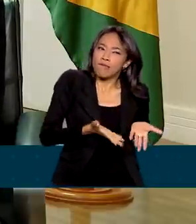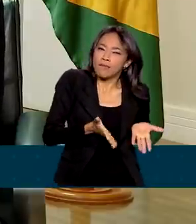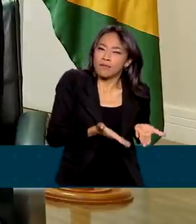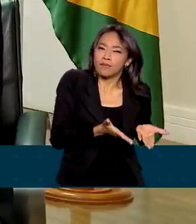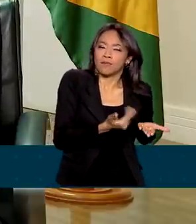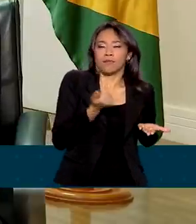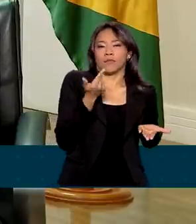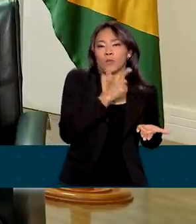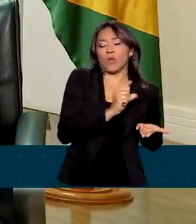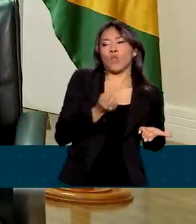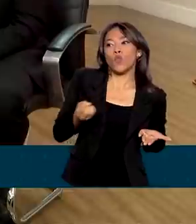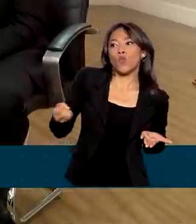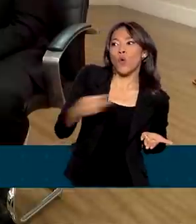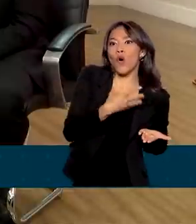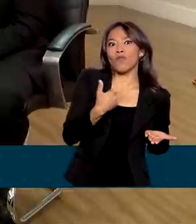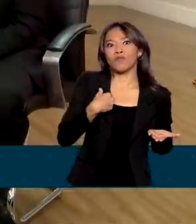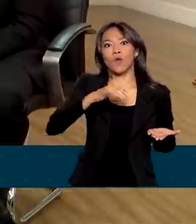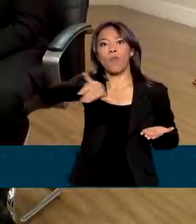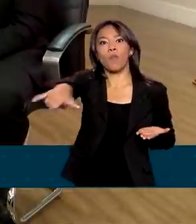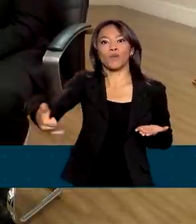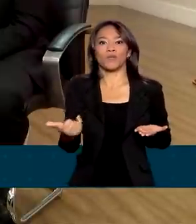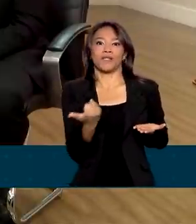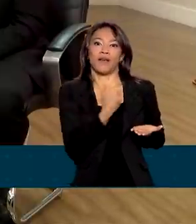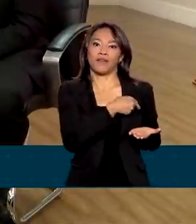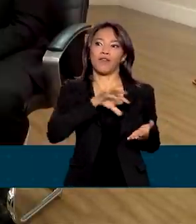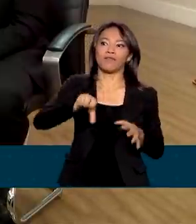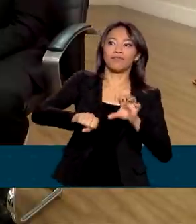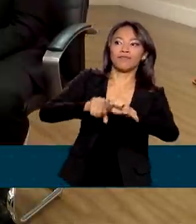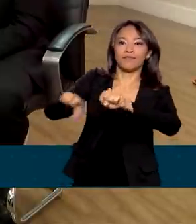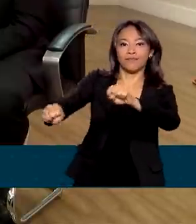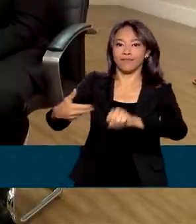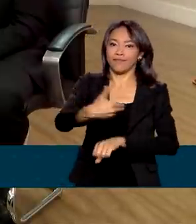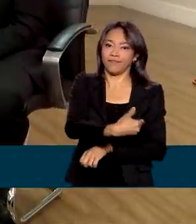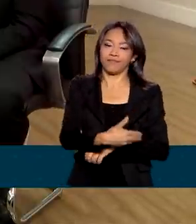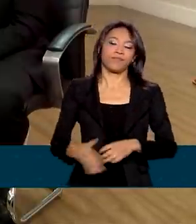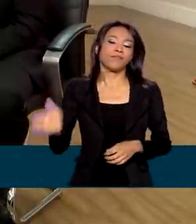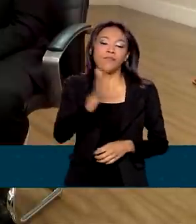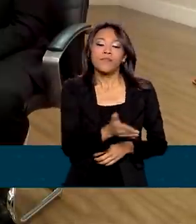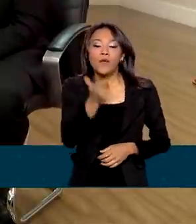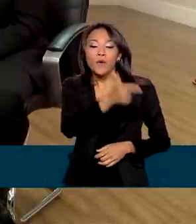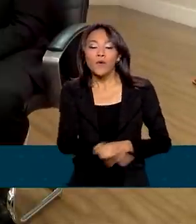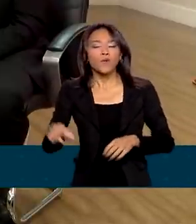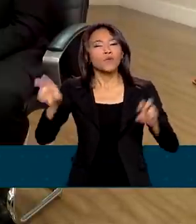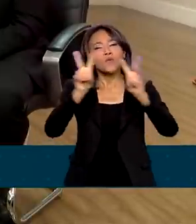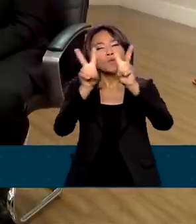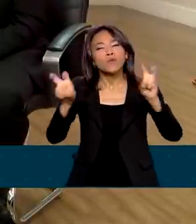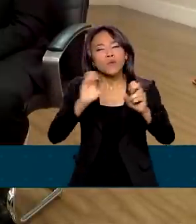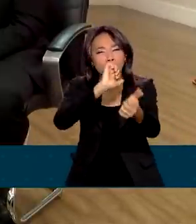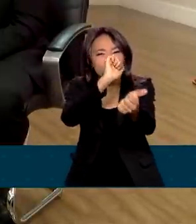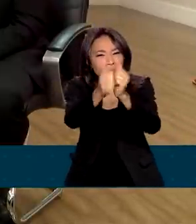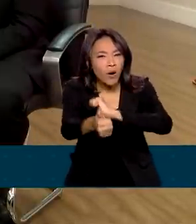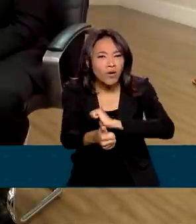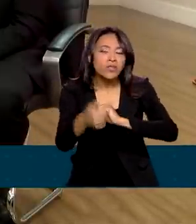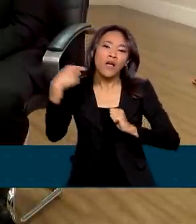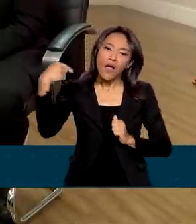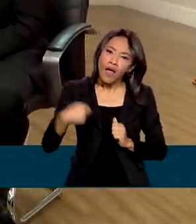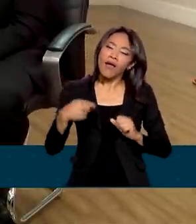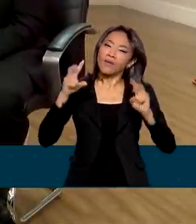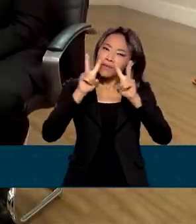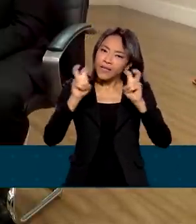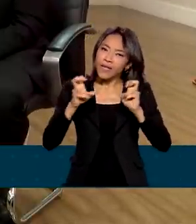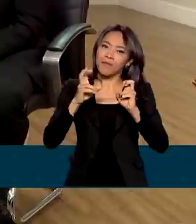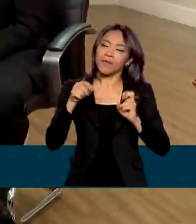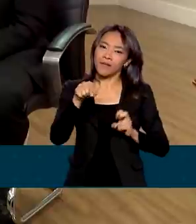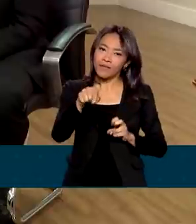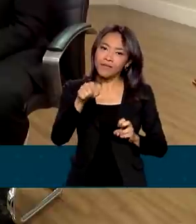mas alcançar também novos voos. E o esporte é também um tema que é abordado pela sua pasta.